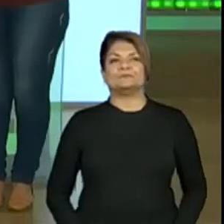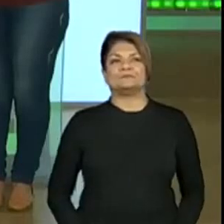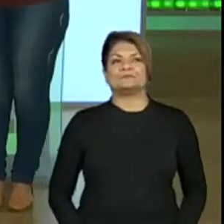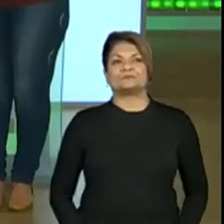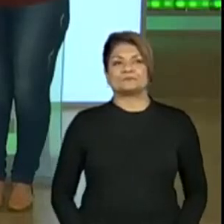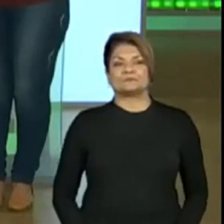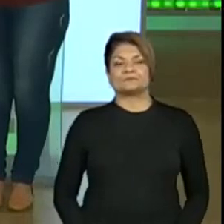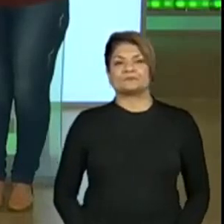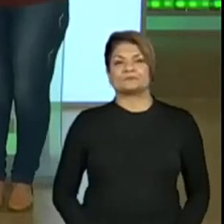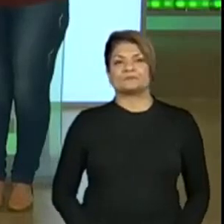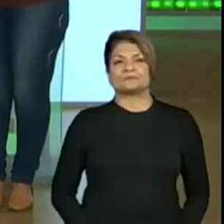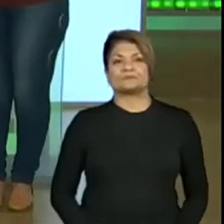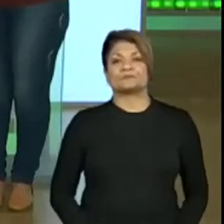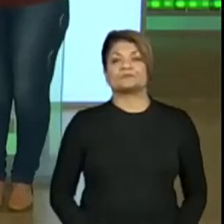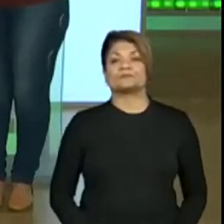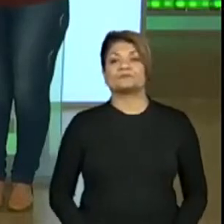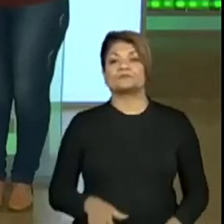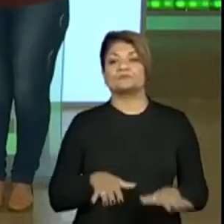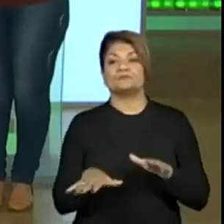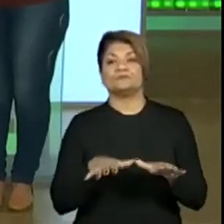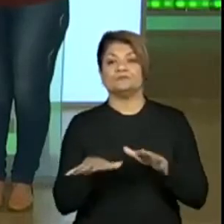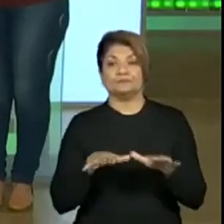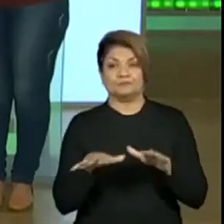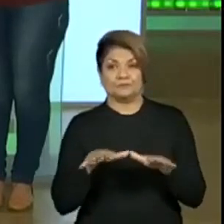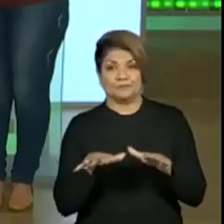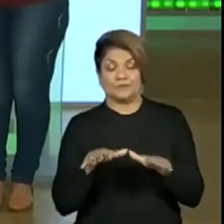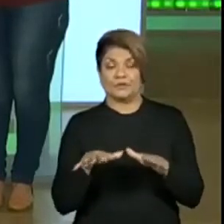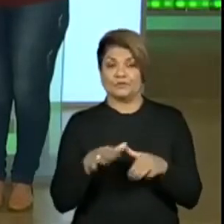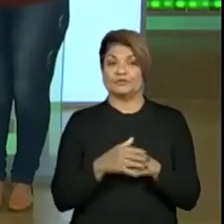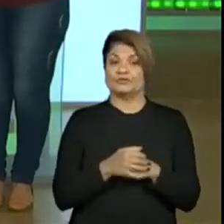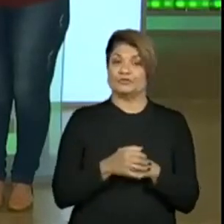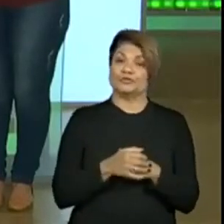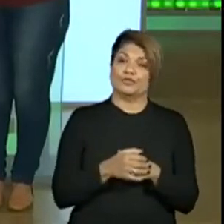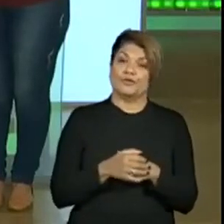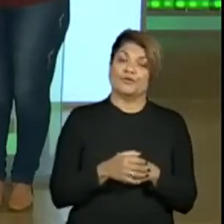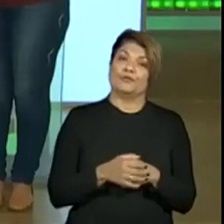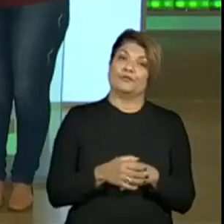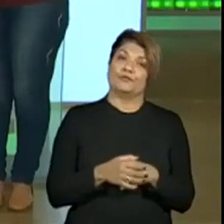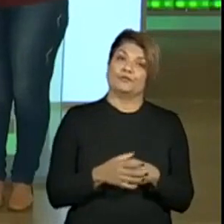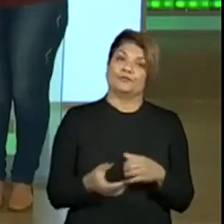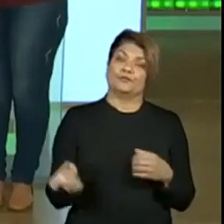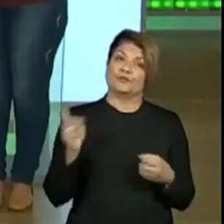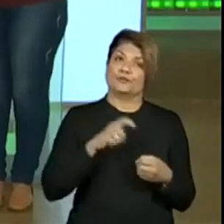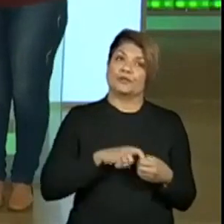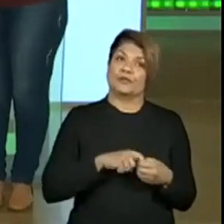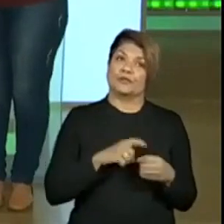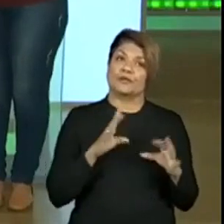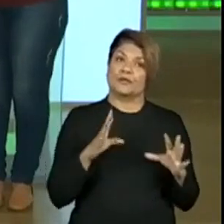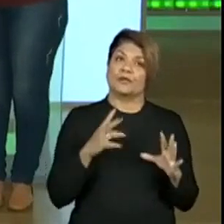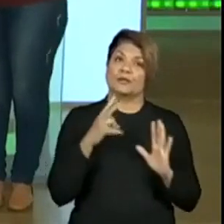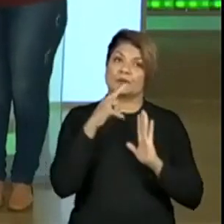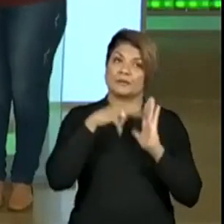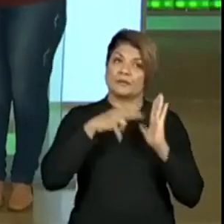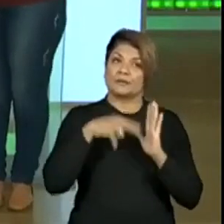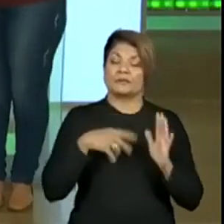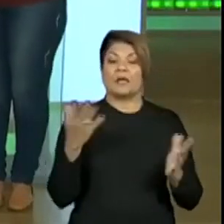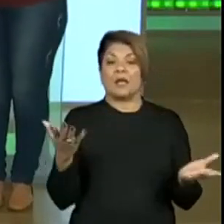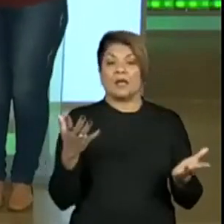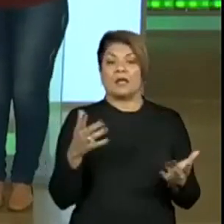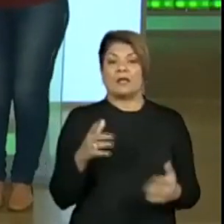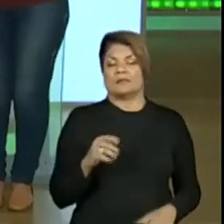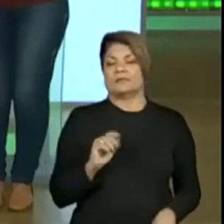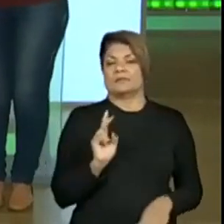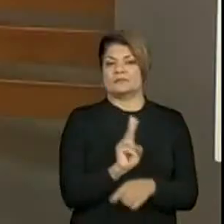Esse movimento de voltar nos permite pensar quando a gente não lembra. Eu tenho certeza que tem gente que já falou assim. Ah, ele é o guardião.